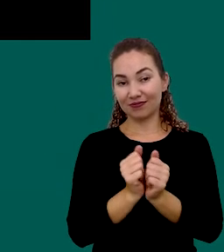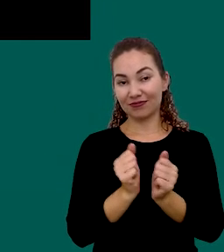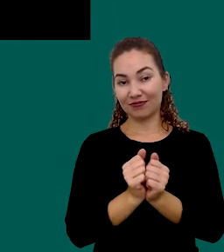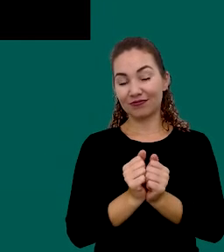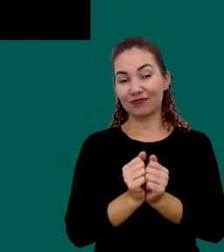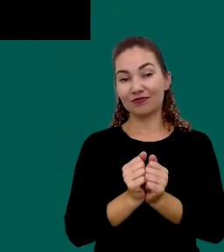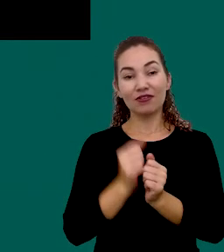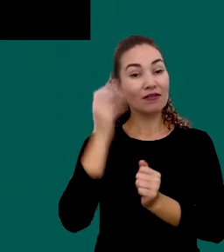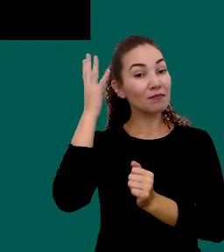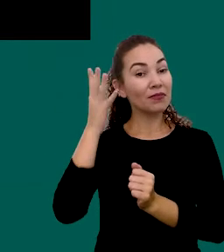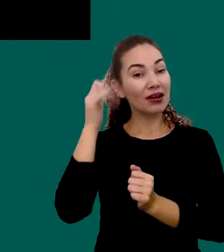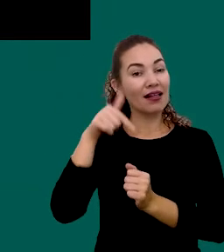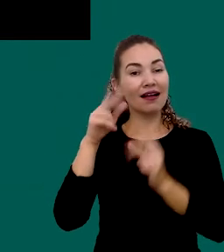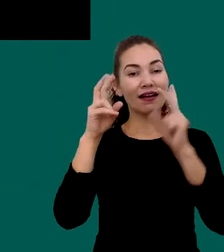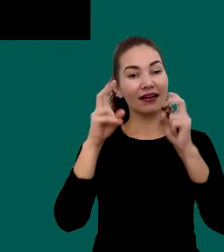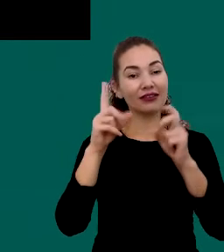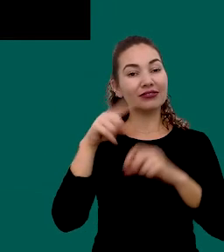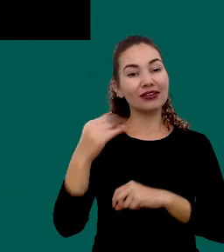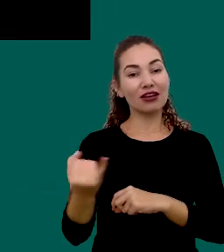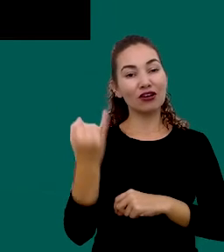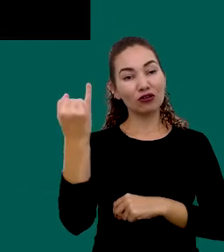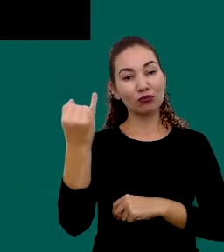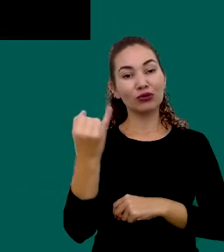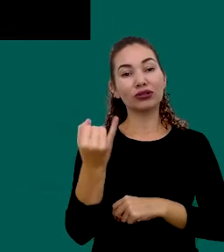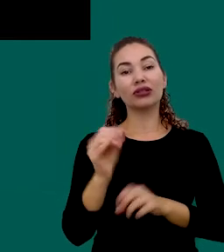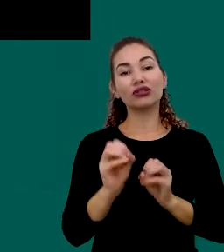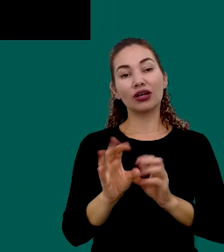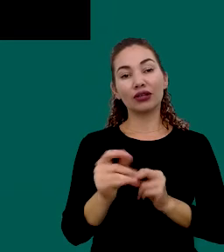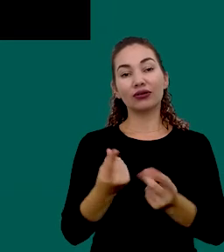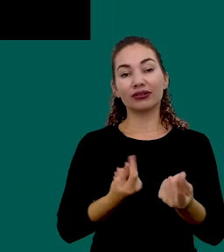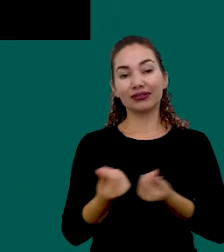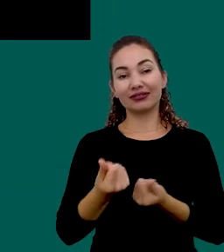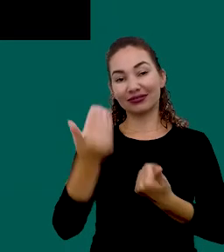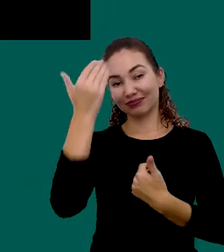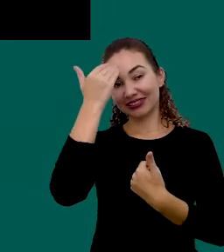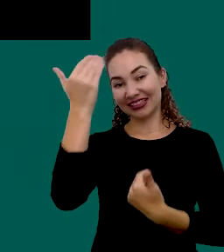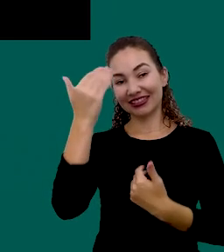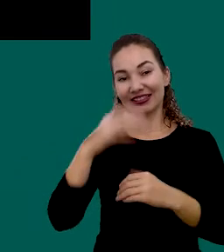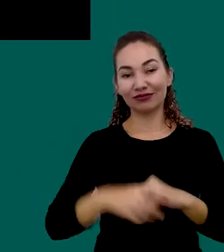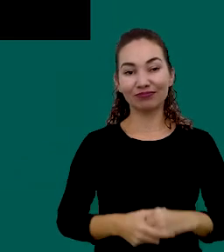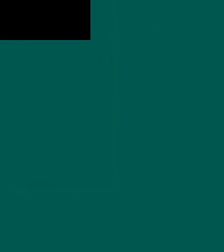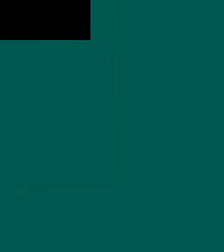ministrar Essa temática Tão importante Que é a Educação Financeira Obrigada